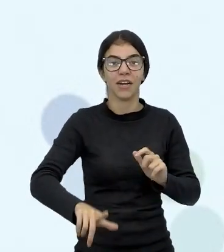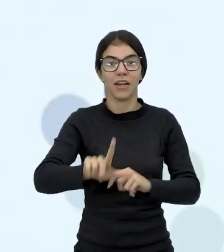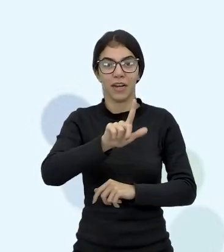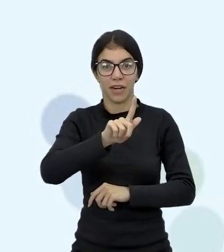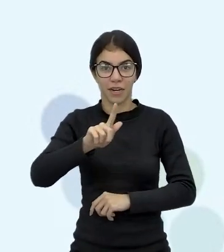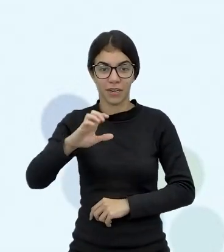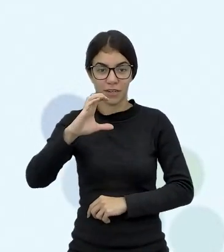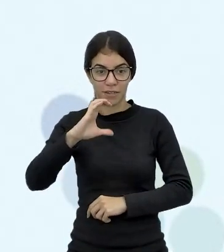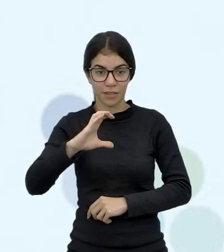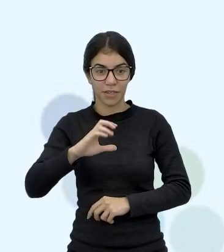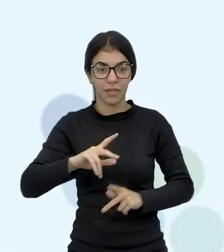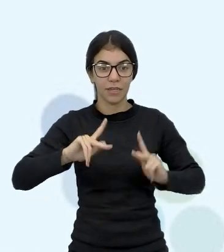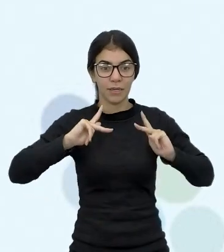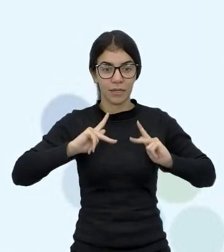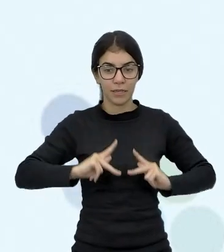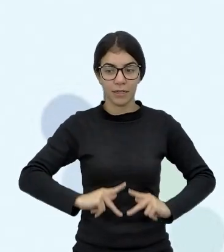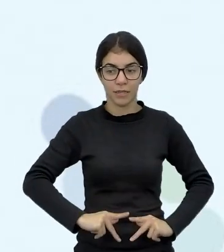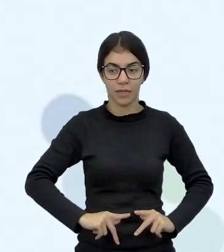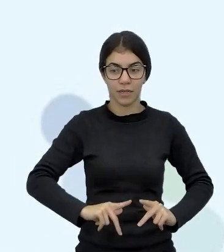programação em blocos,